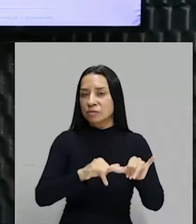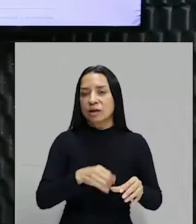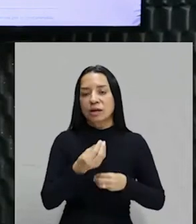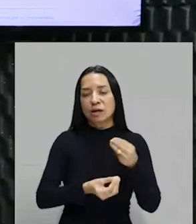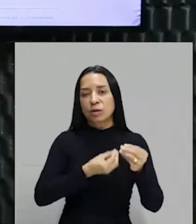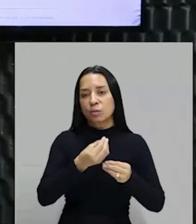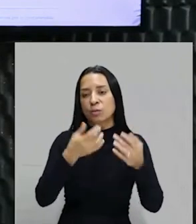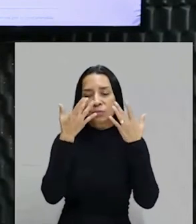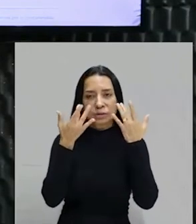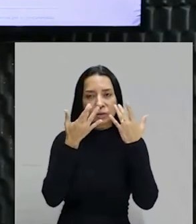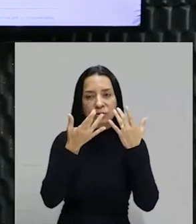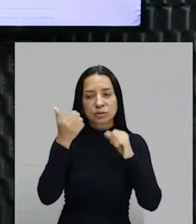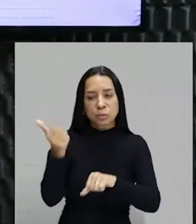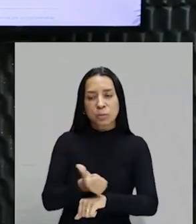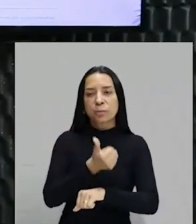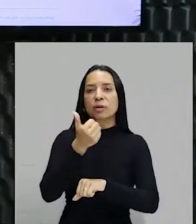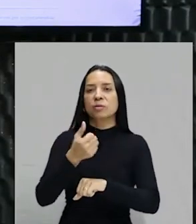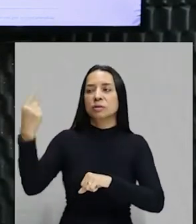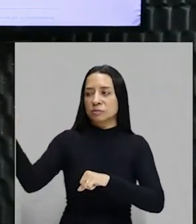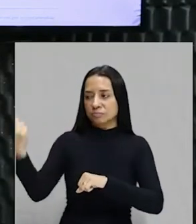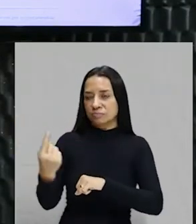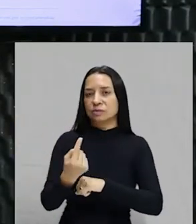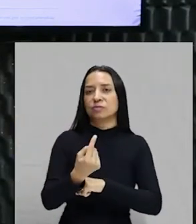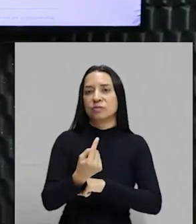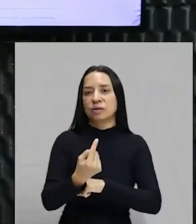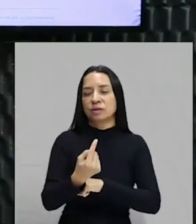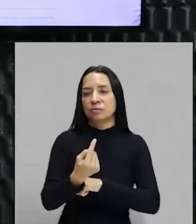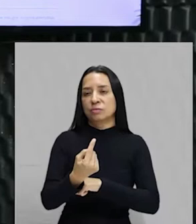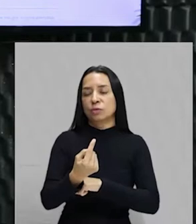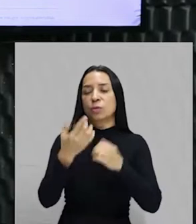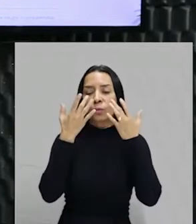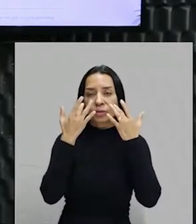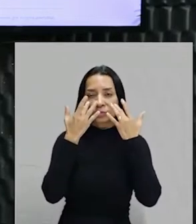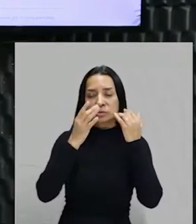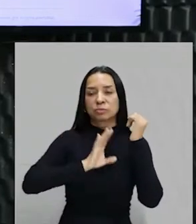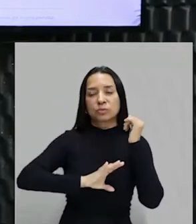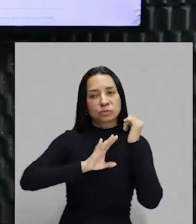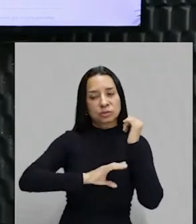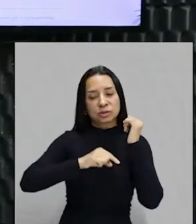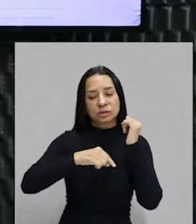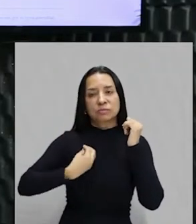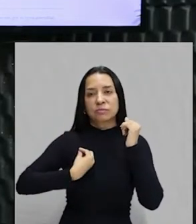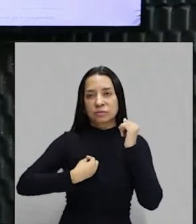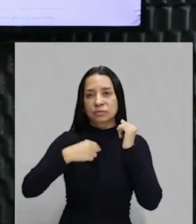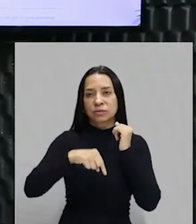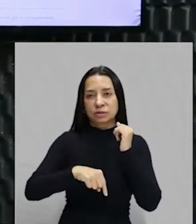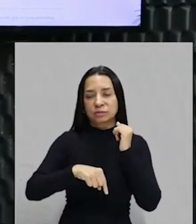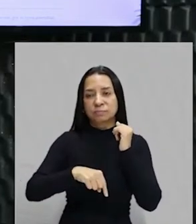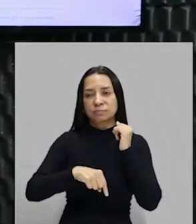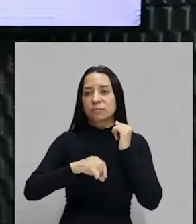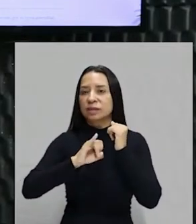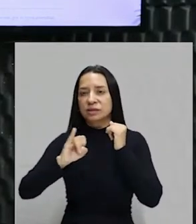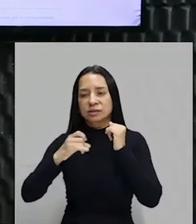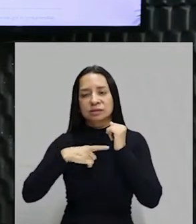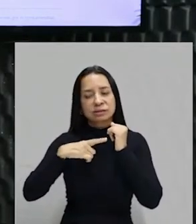fora. É lógico que isso não agradou, perdão, os artistas portugueses que já vivem aqui, porque se tem artistas portugueses, por vai